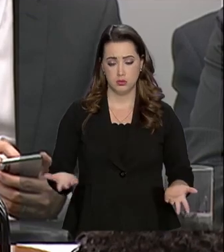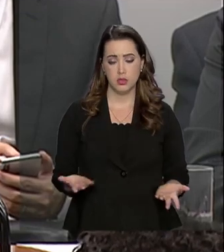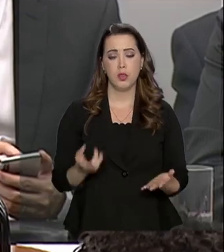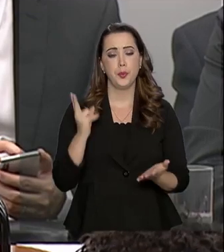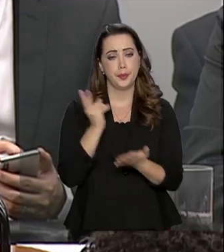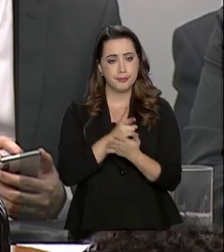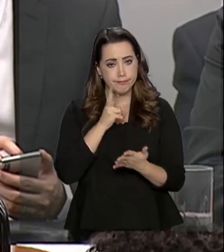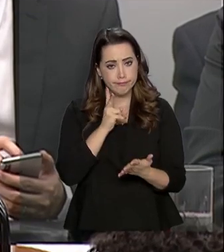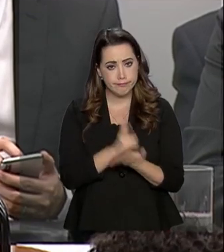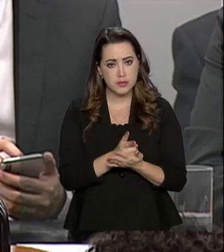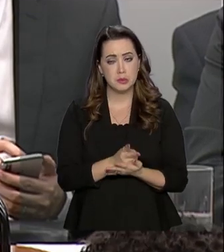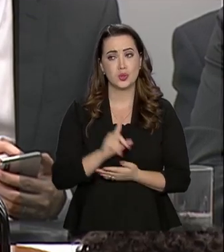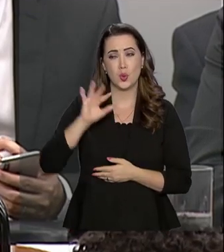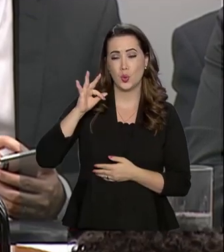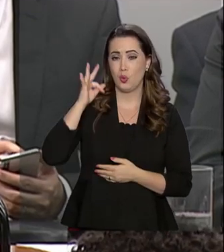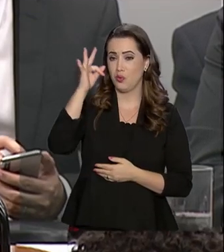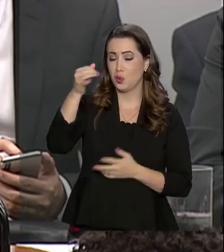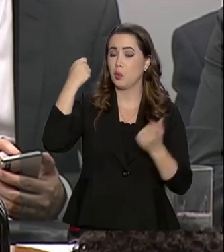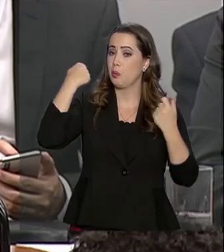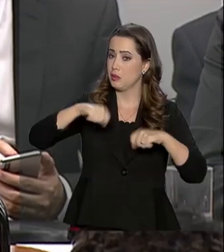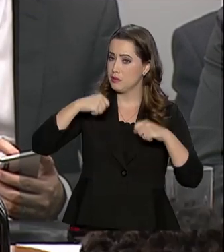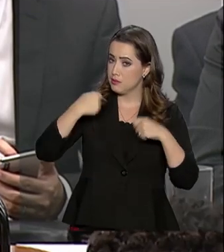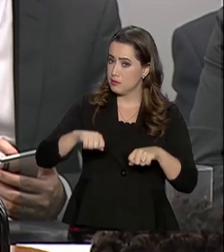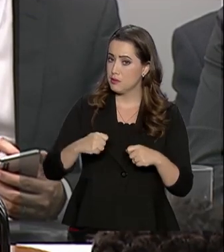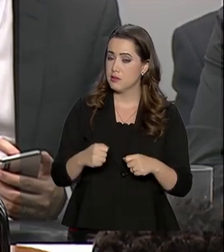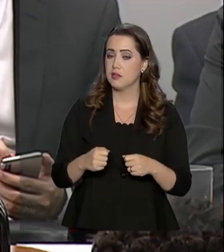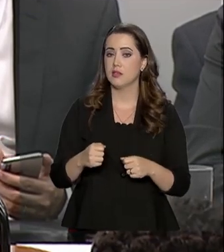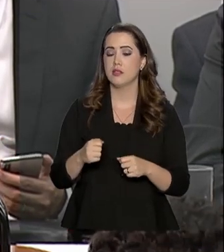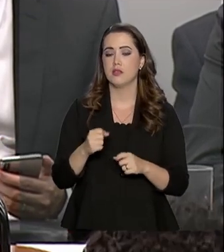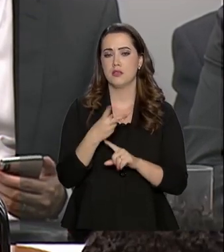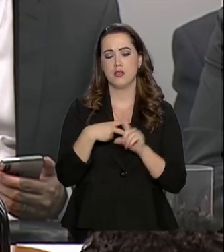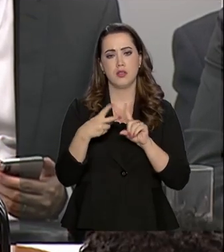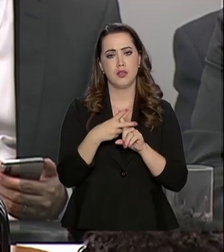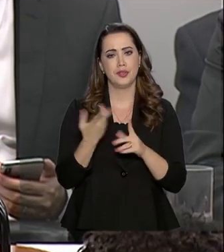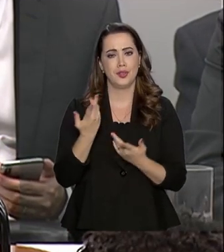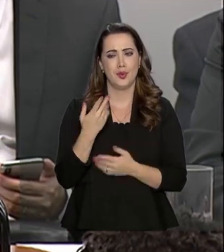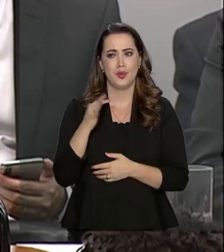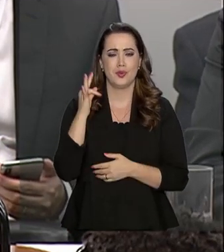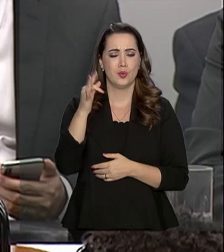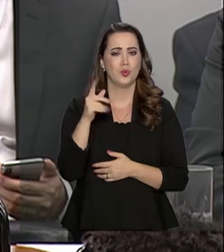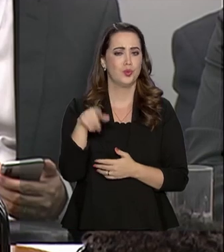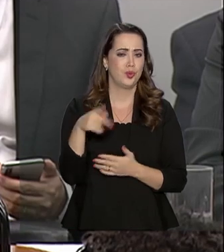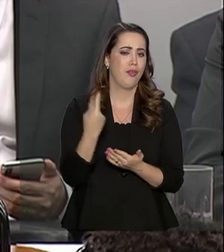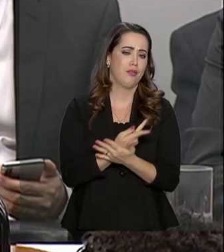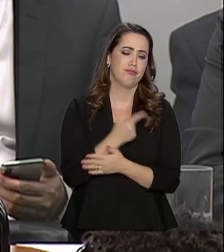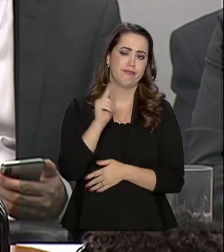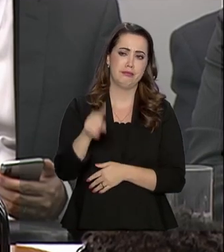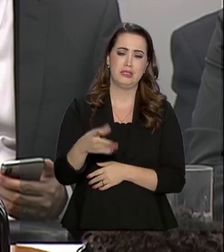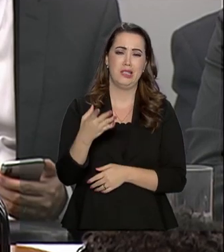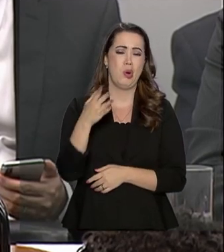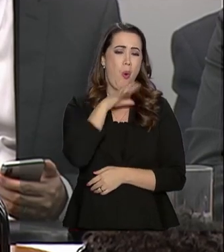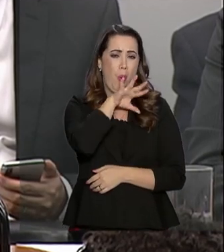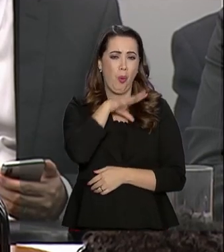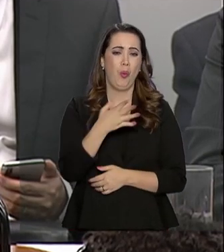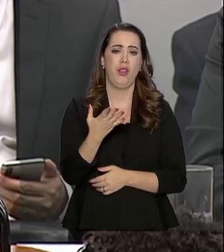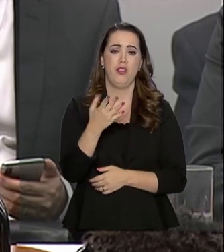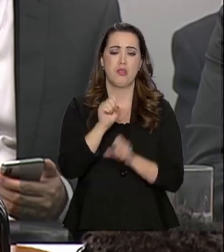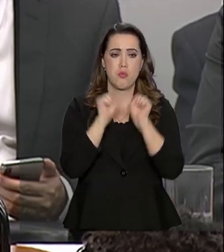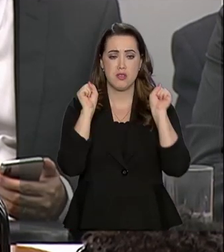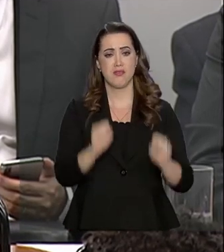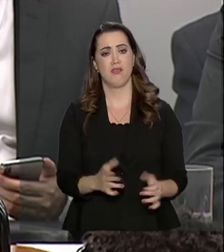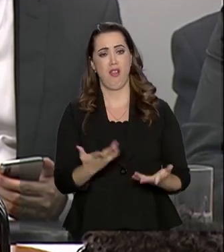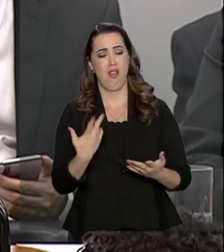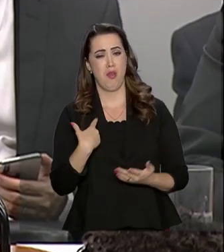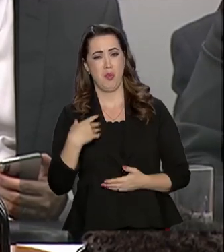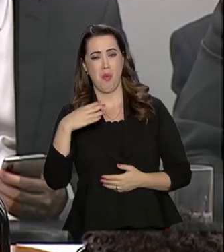mesmo tempo eles pesarão no futuro da Previdência. Então, essa condenação é inequívoca, é um sistema ruim, é um